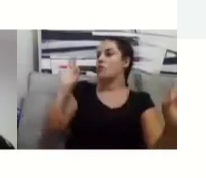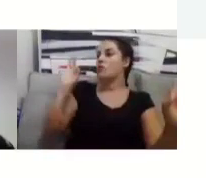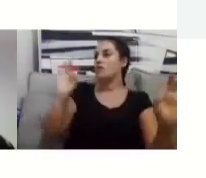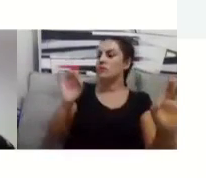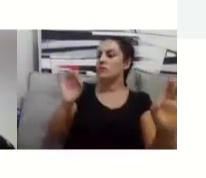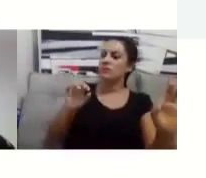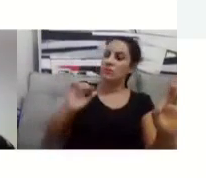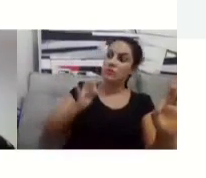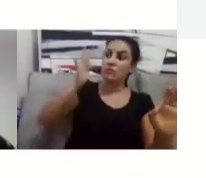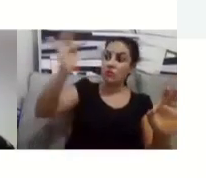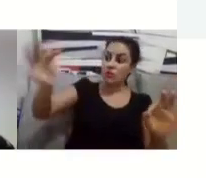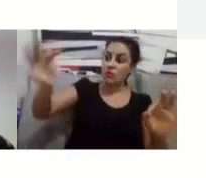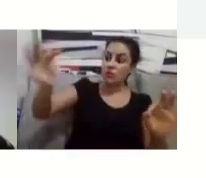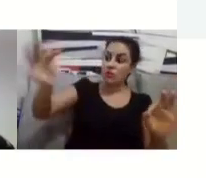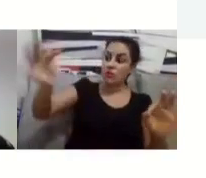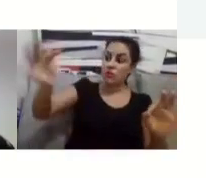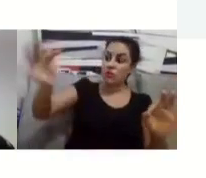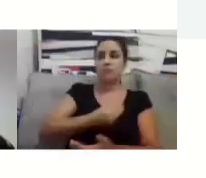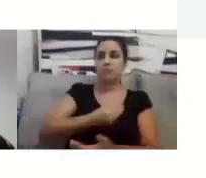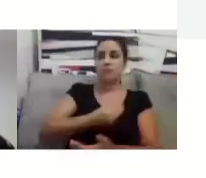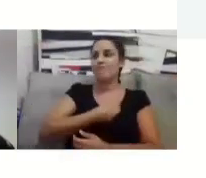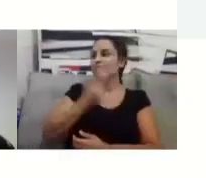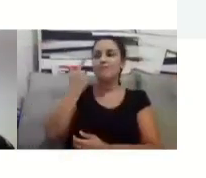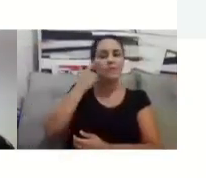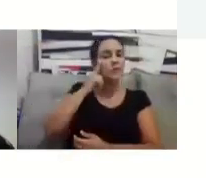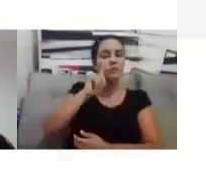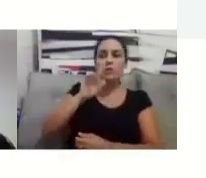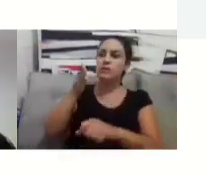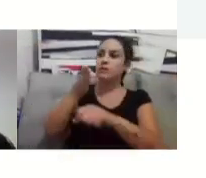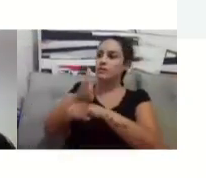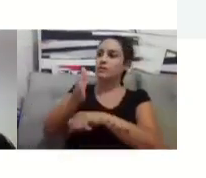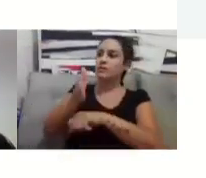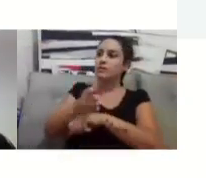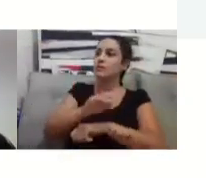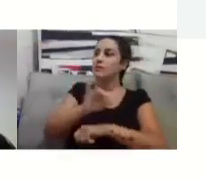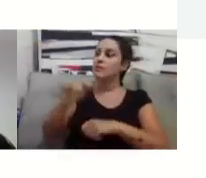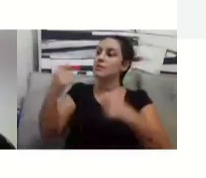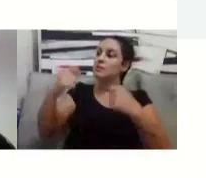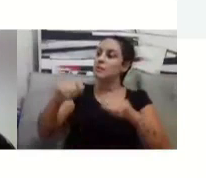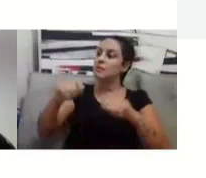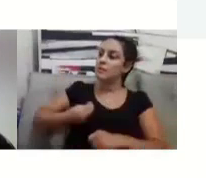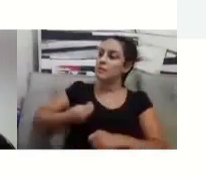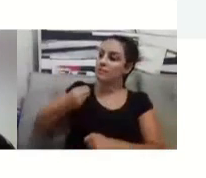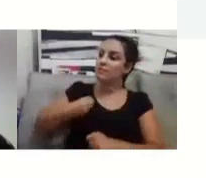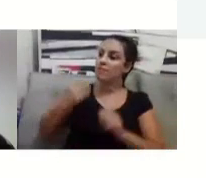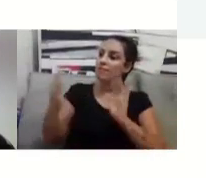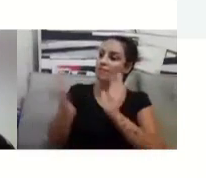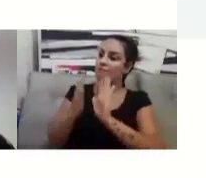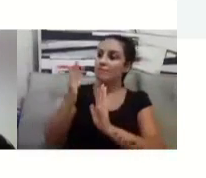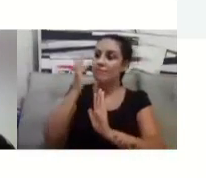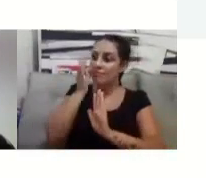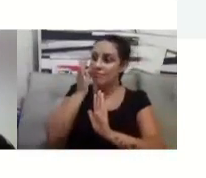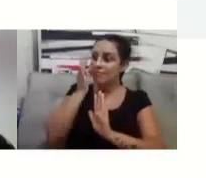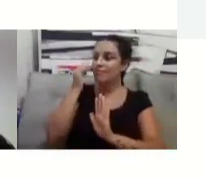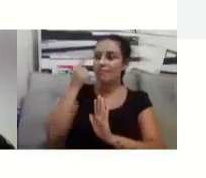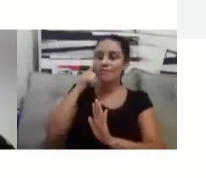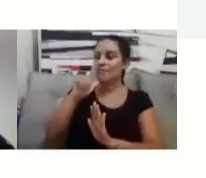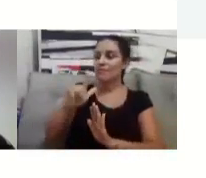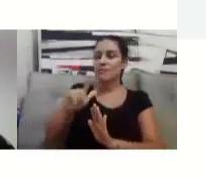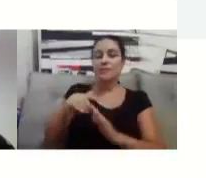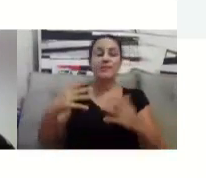de aulas presenciais semanais, e aí eu tenho que falar com vocês o seguinte sobre isso,